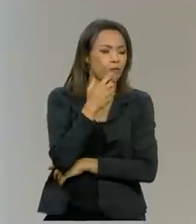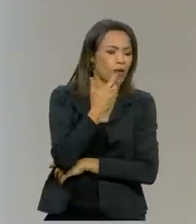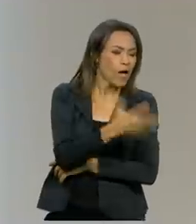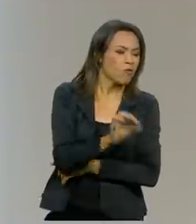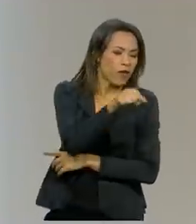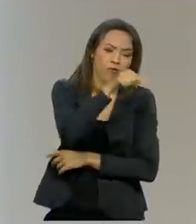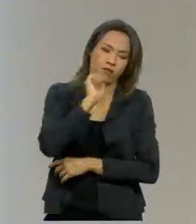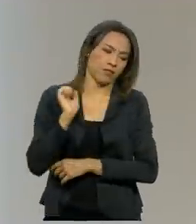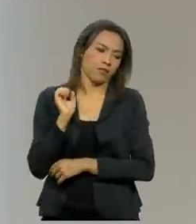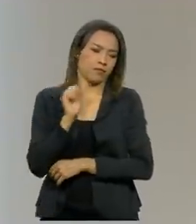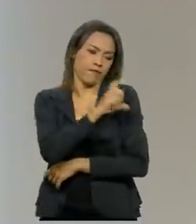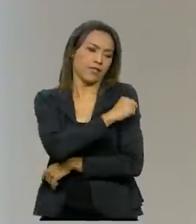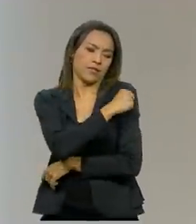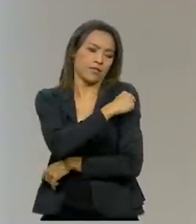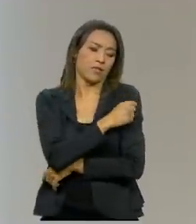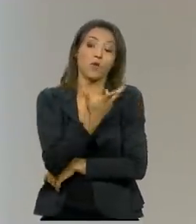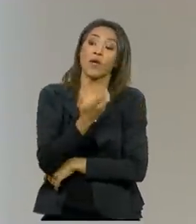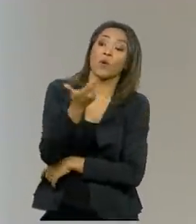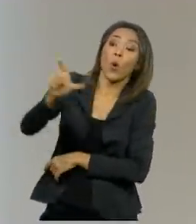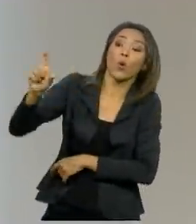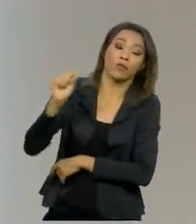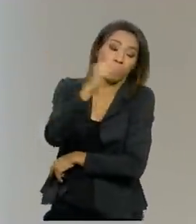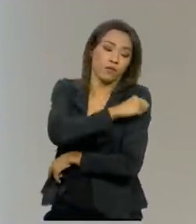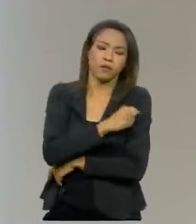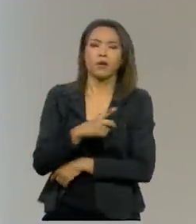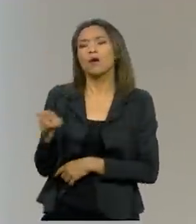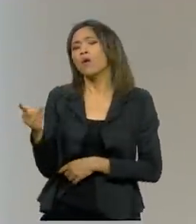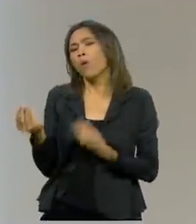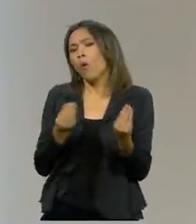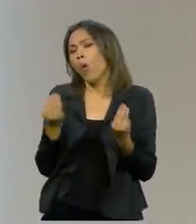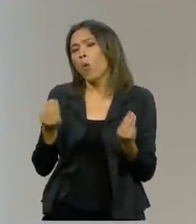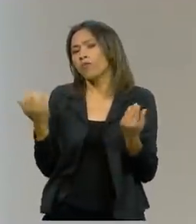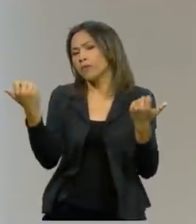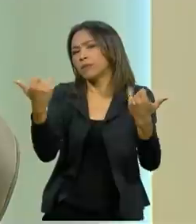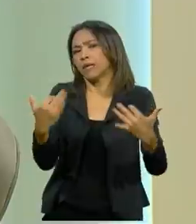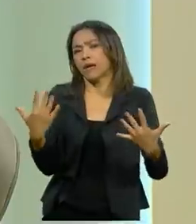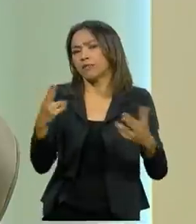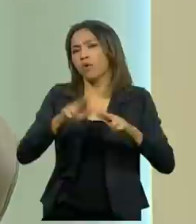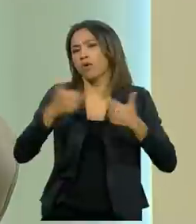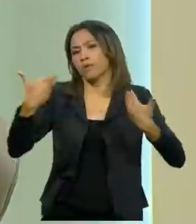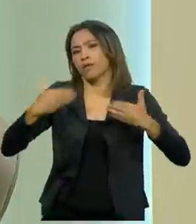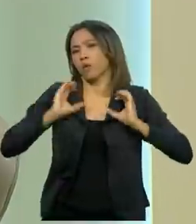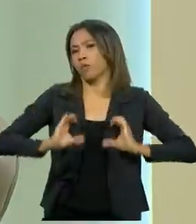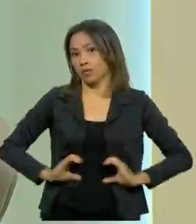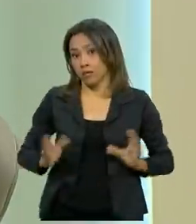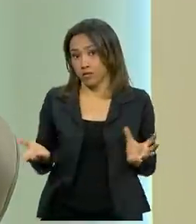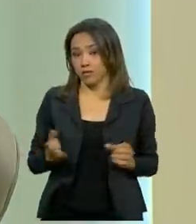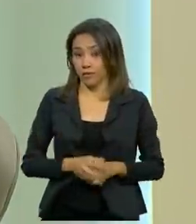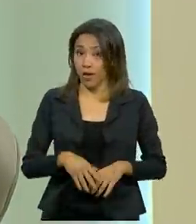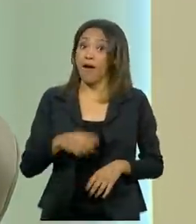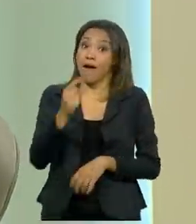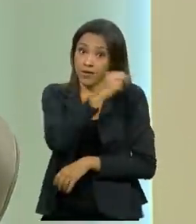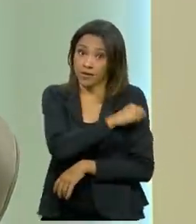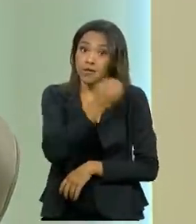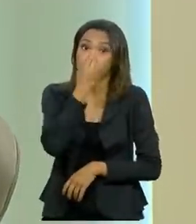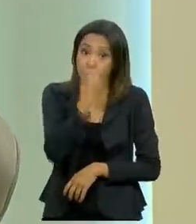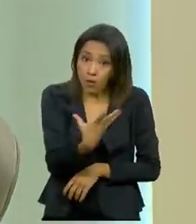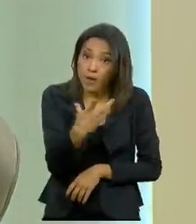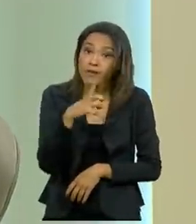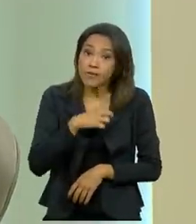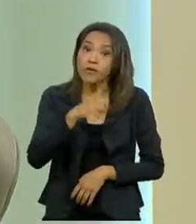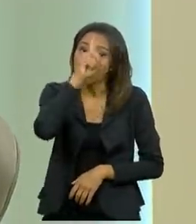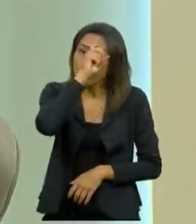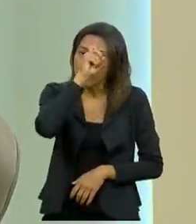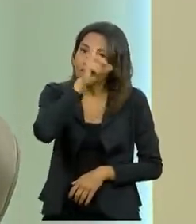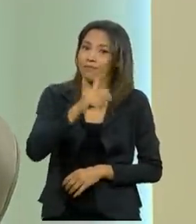quer, vai procurar outro. O o senhor diria a respeito dessa atitude que vem acontecendo no país? A vacina boa é a que está disponível no posto